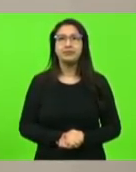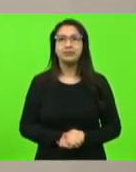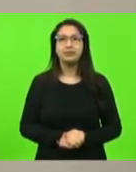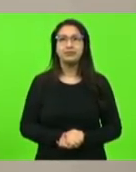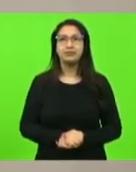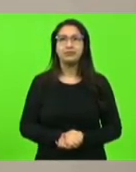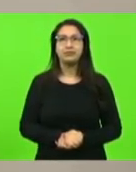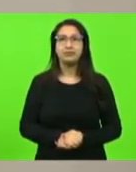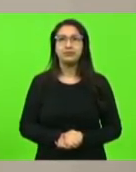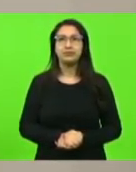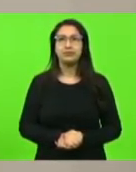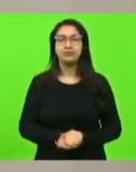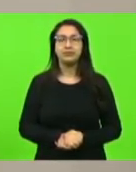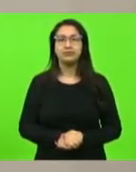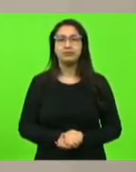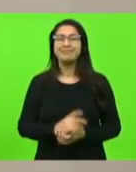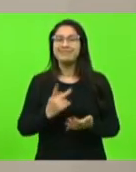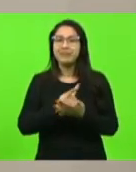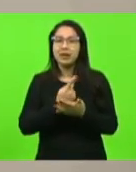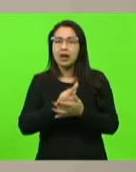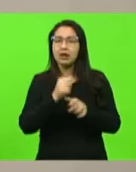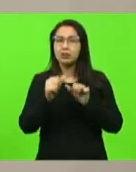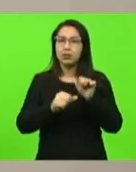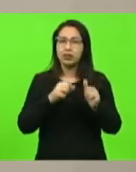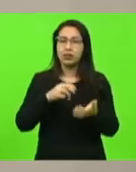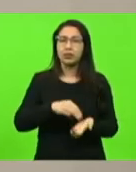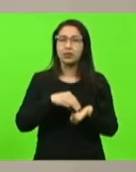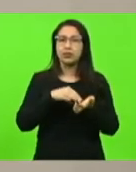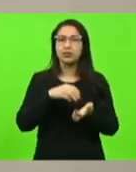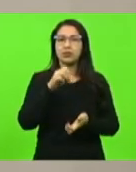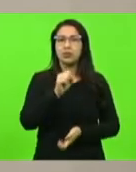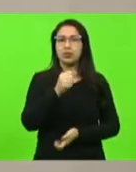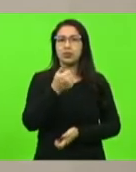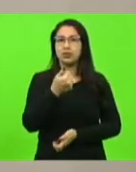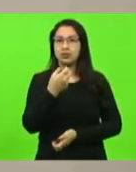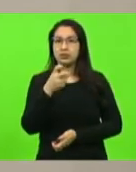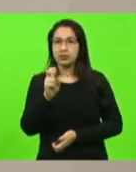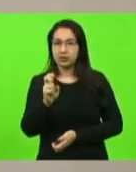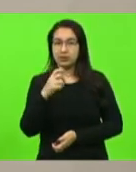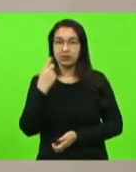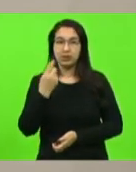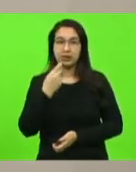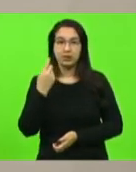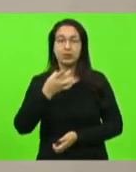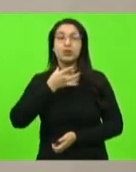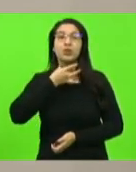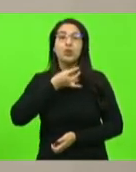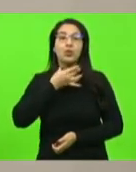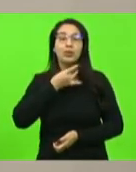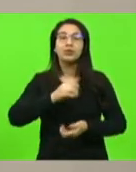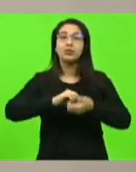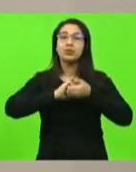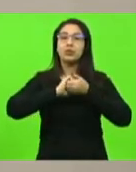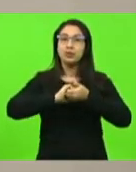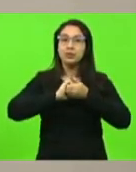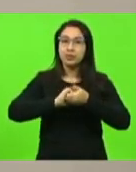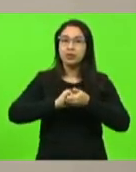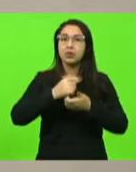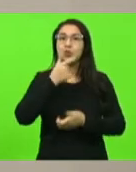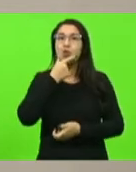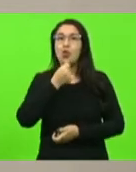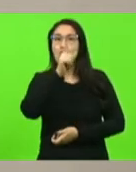Só uma correção aqui com relação à moção 815, deputado Valdir Cobalquini, cumprimentando o jornalista